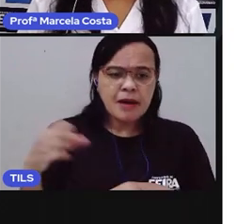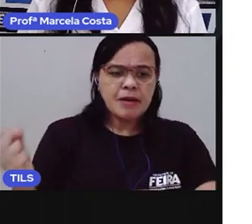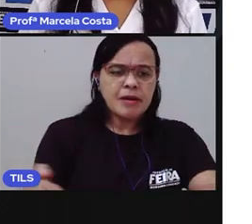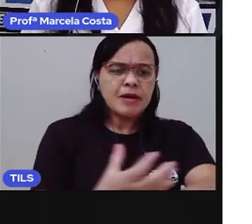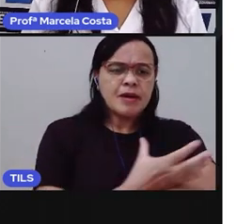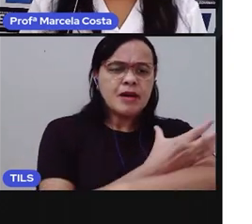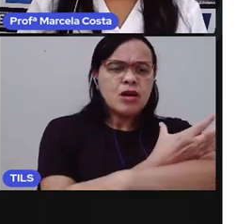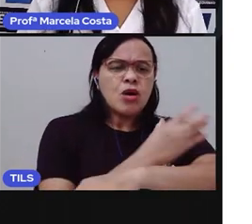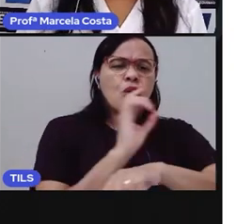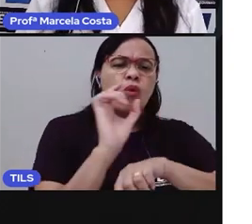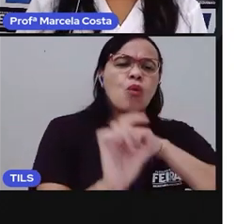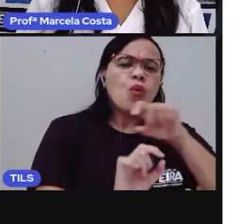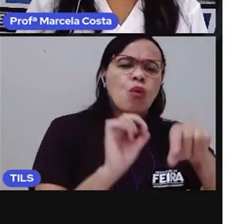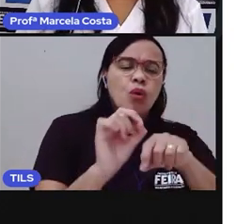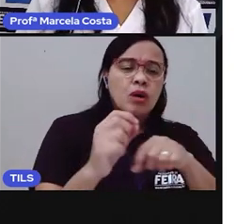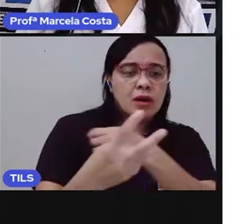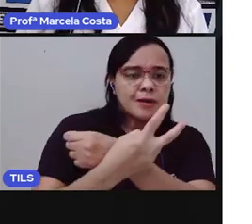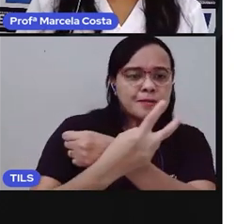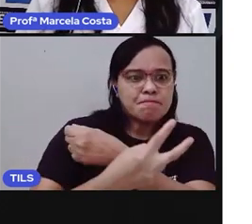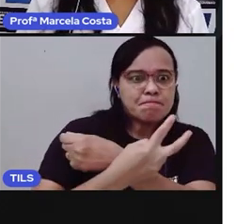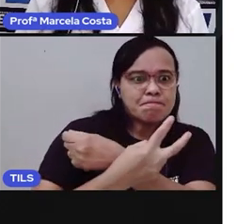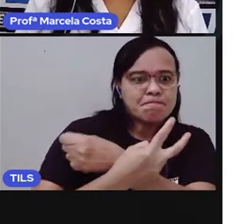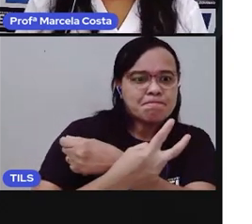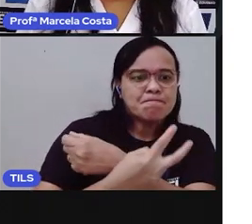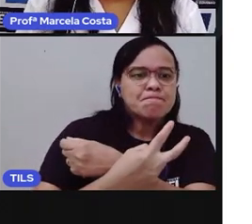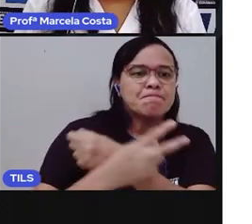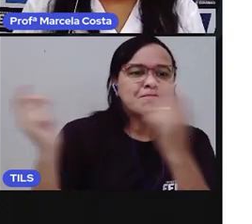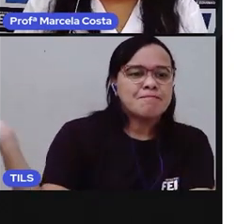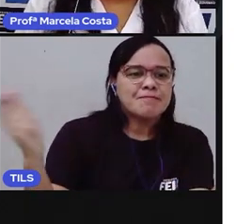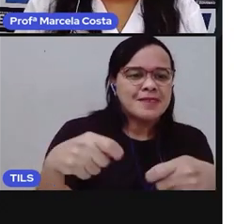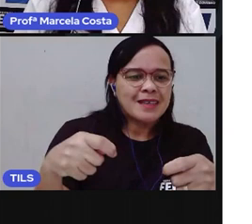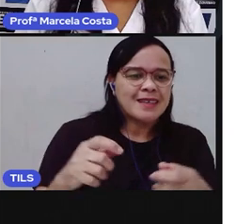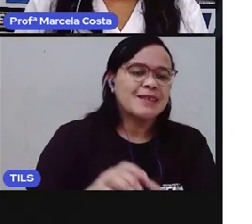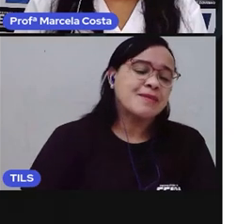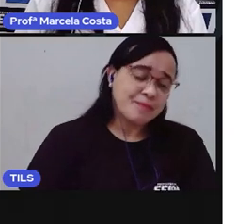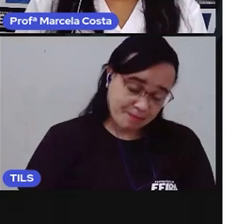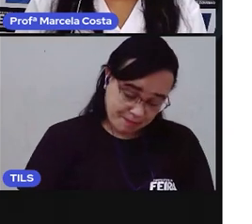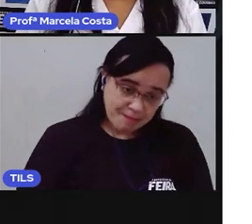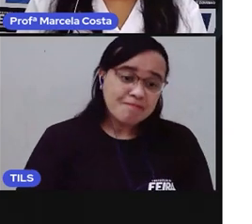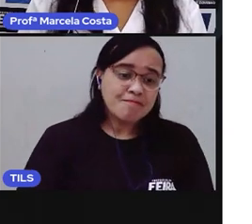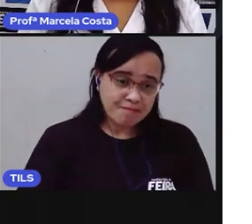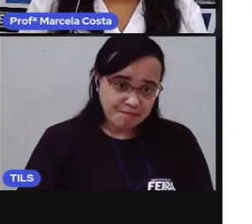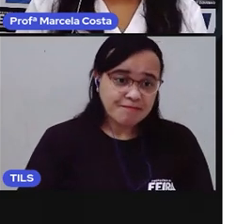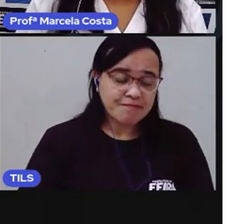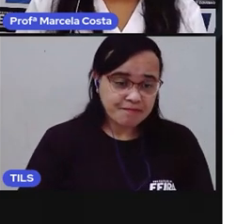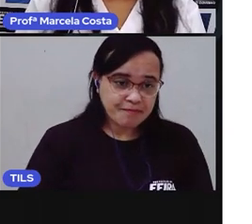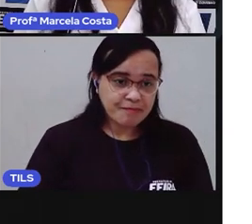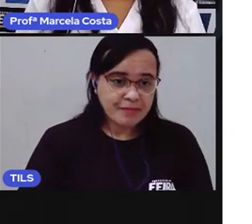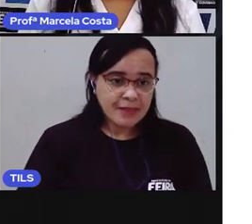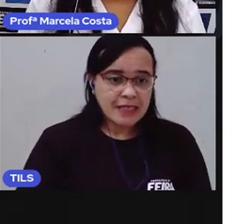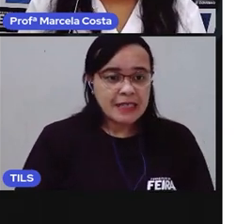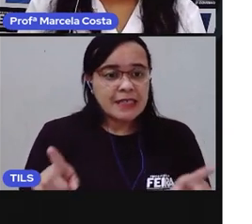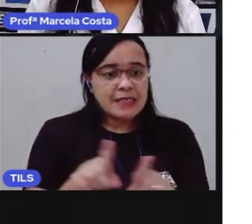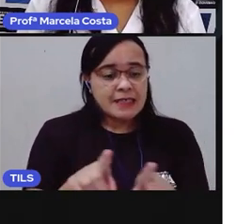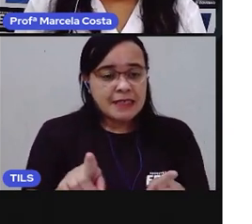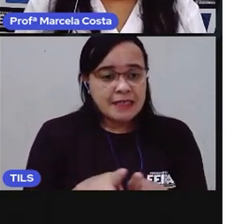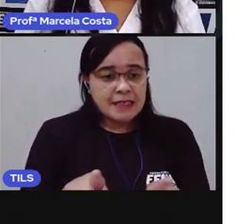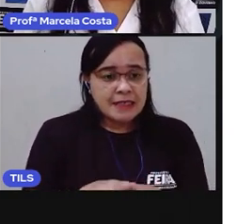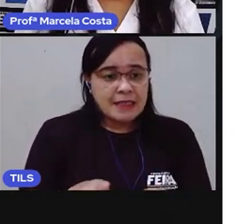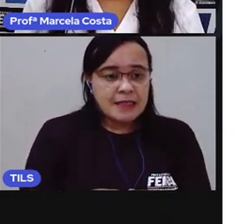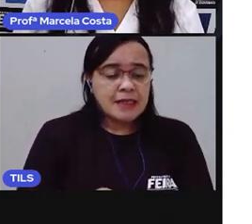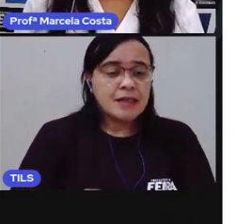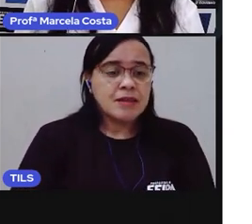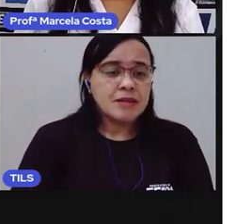também serve para nos proteger. Nos impedir de correr o risco de avançar.